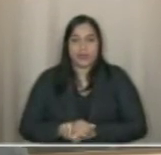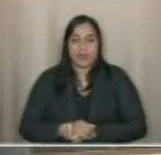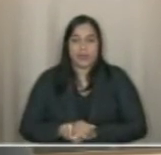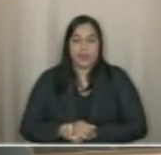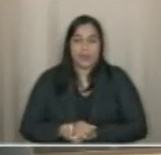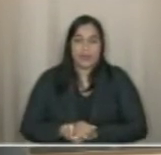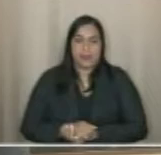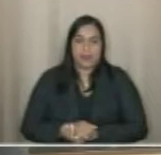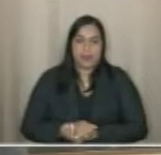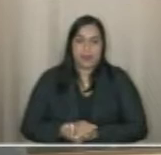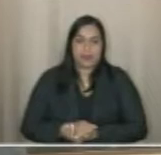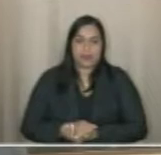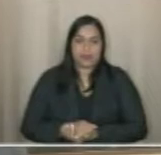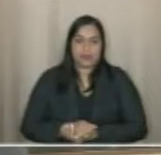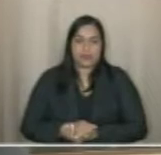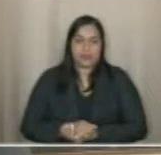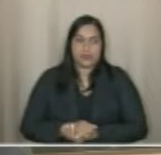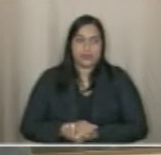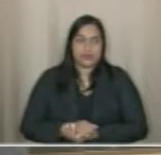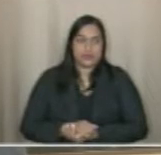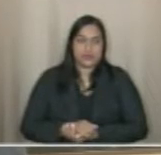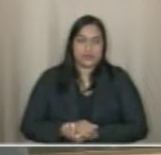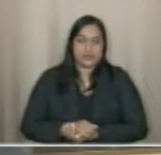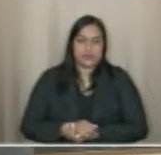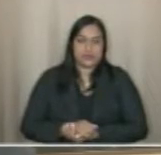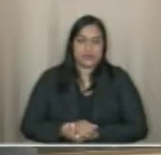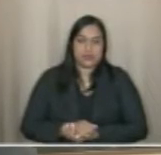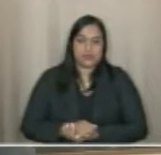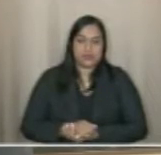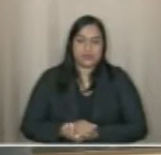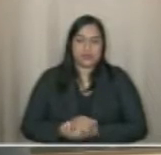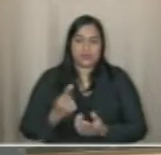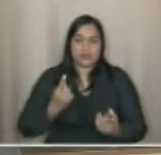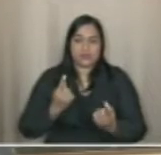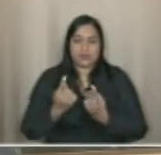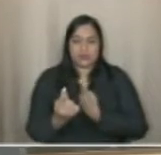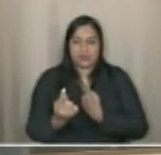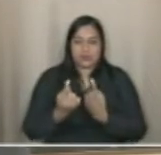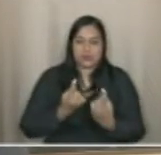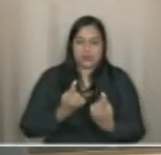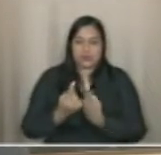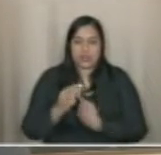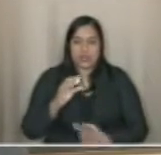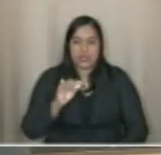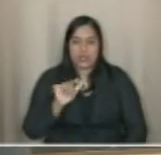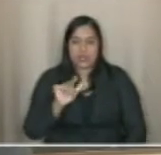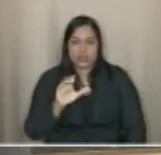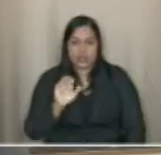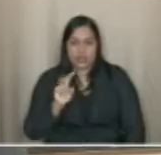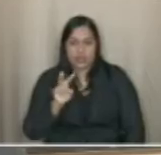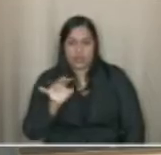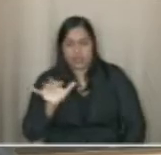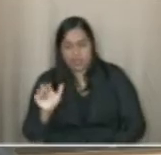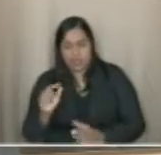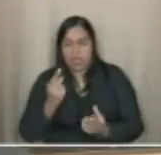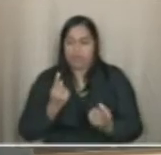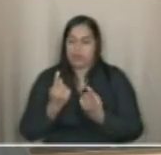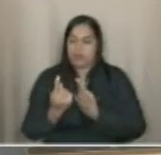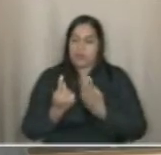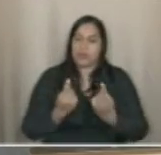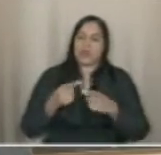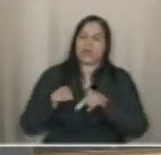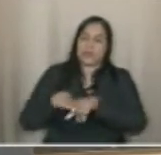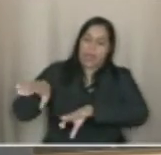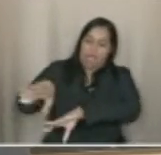faixas de veículos, com duas ciclovias, uma de cada lado, com calçadas